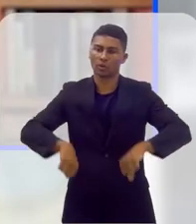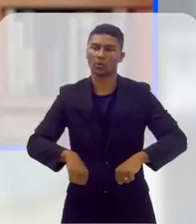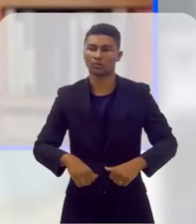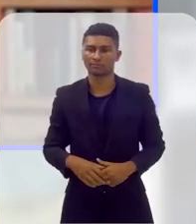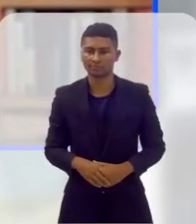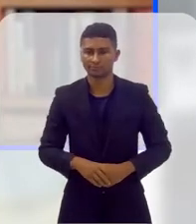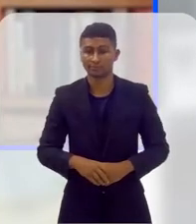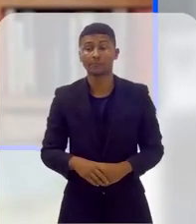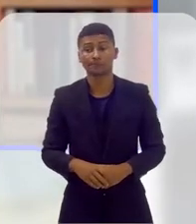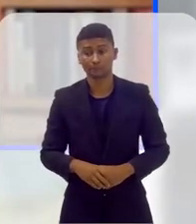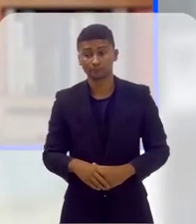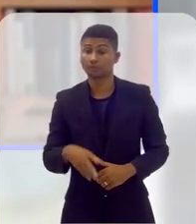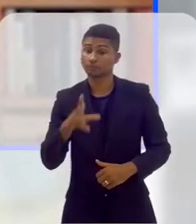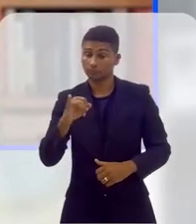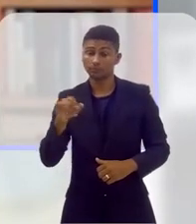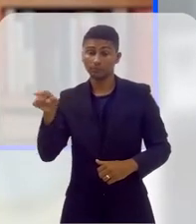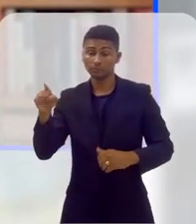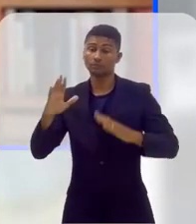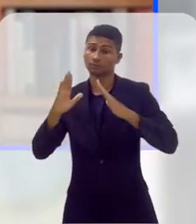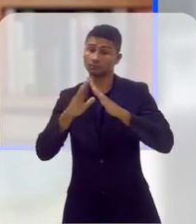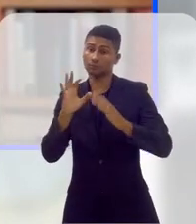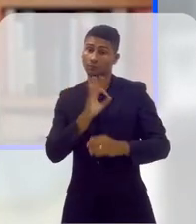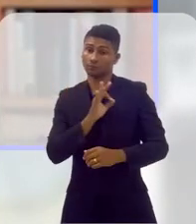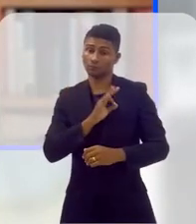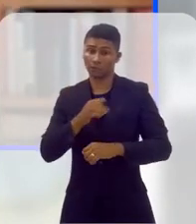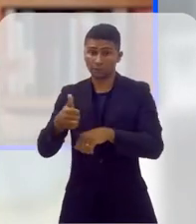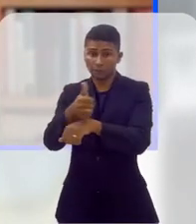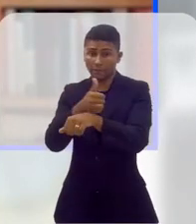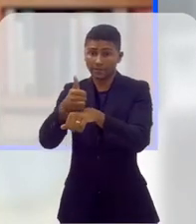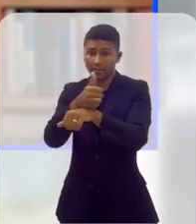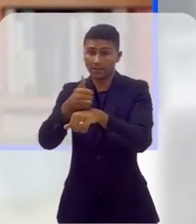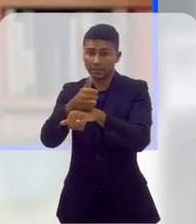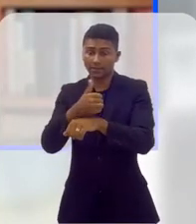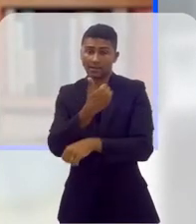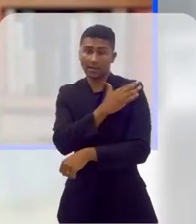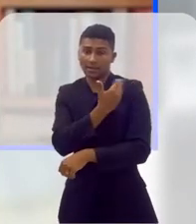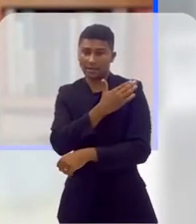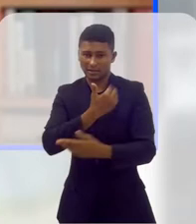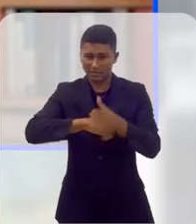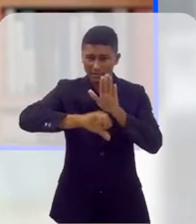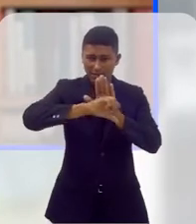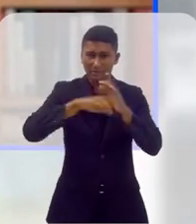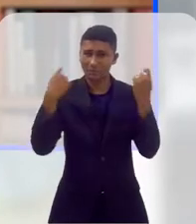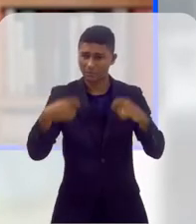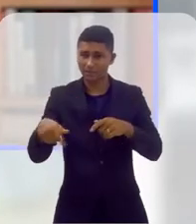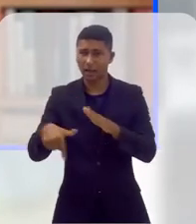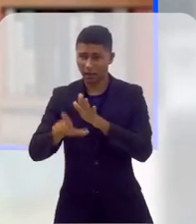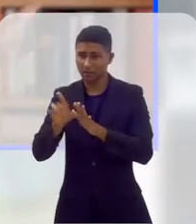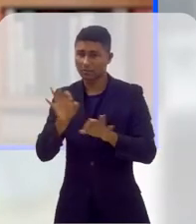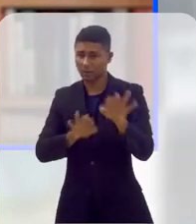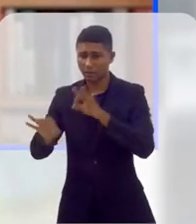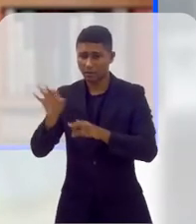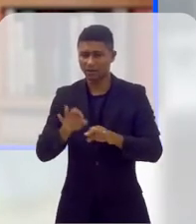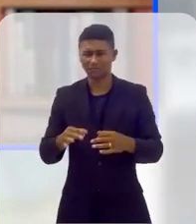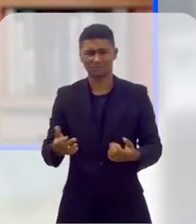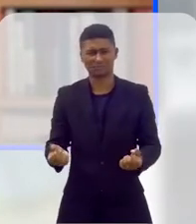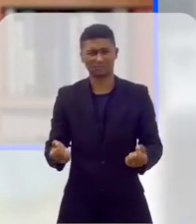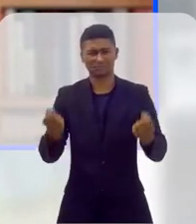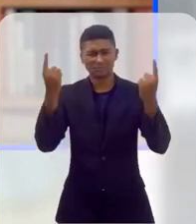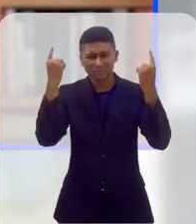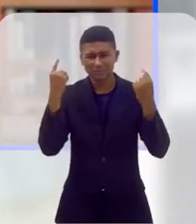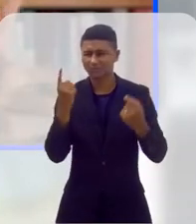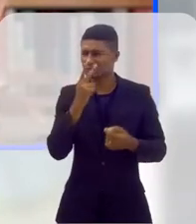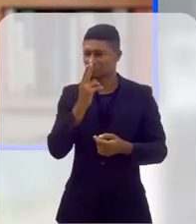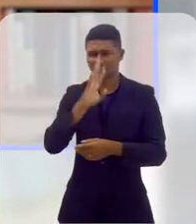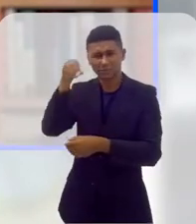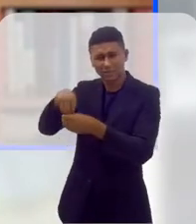Bom, se é uma especializada em crimes de intolerância, devia estar preparada. É chocante ouvir que as